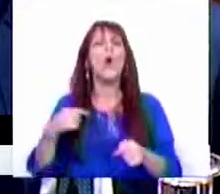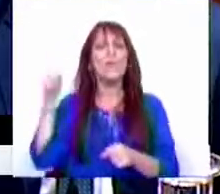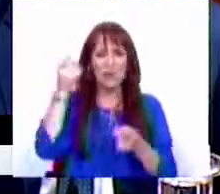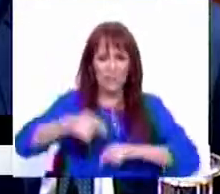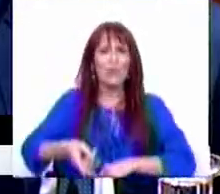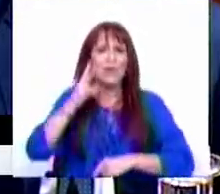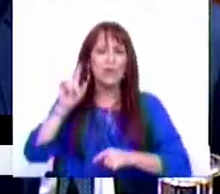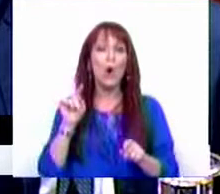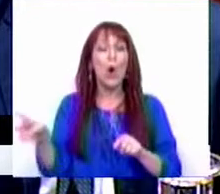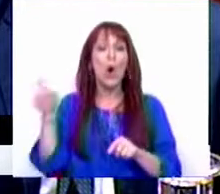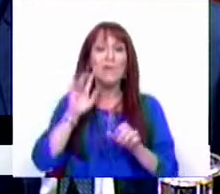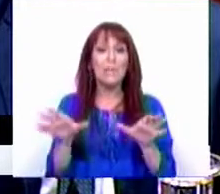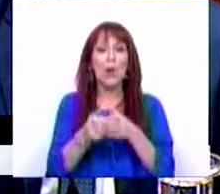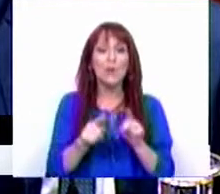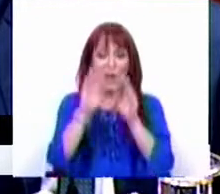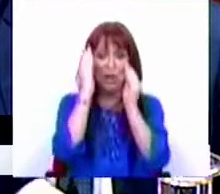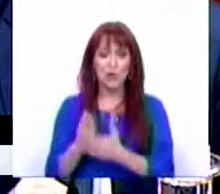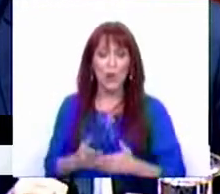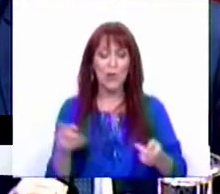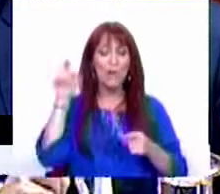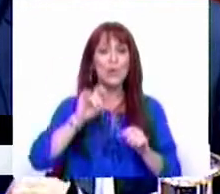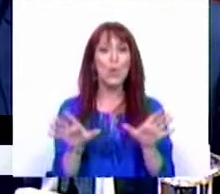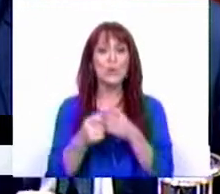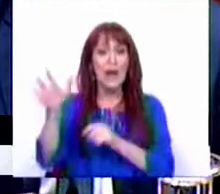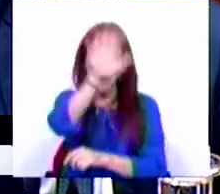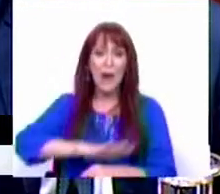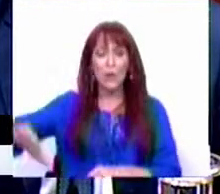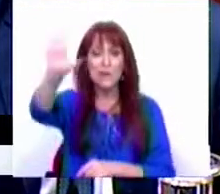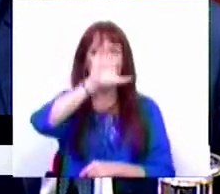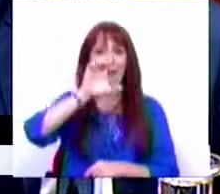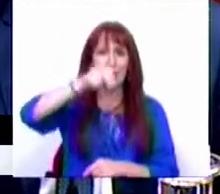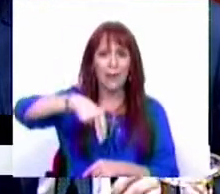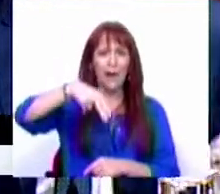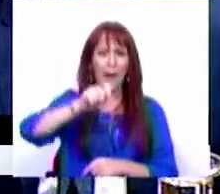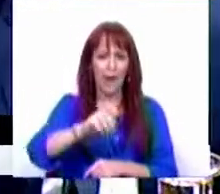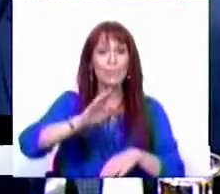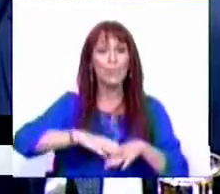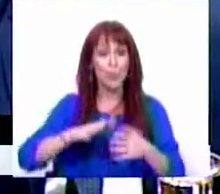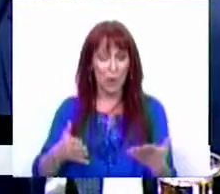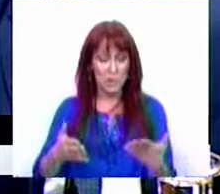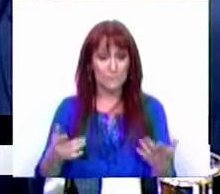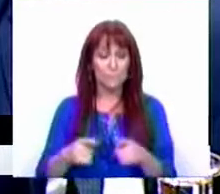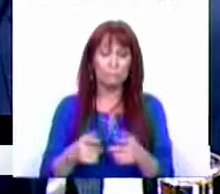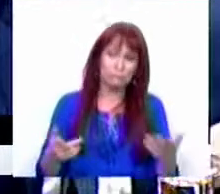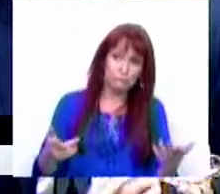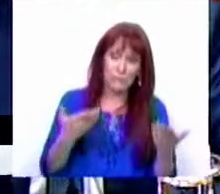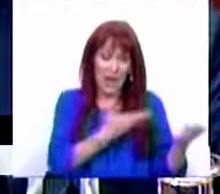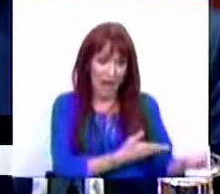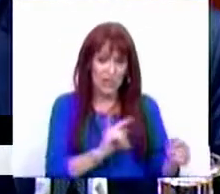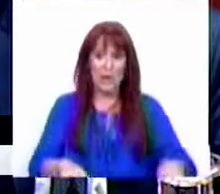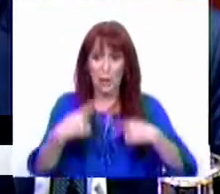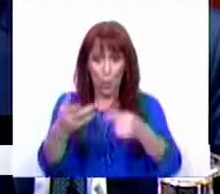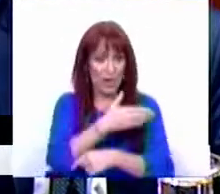vamos ouvir também o Conselho de Escolas, vamos ouvir também o Conselho Nacional de Educação. E por isso, entre esta e a